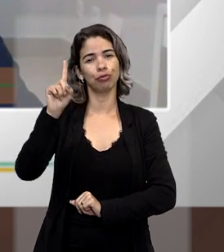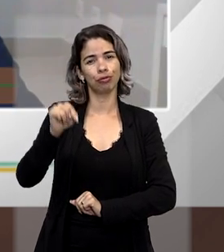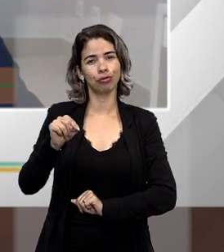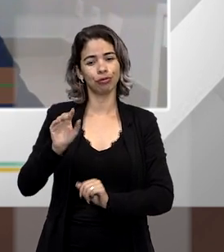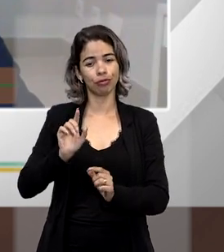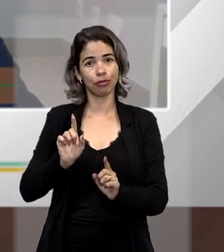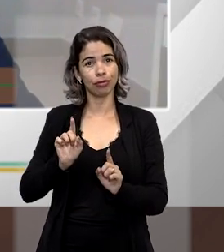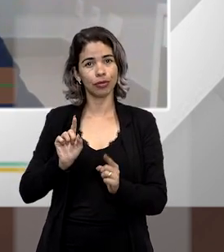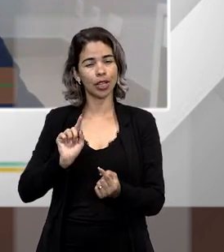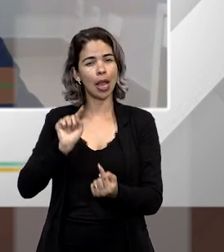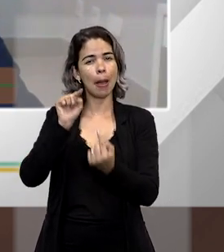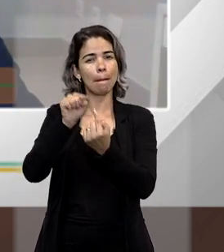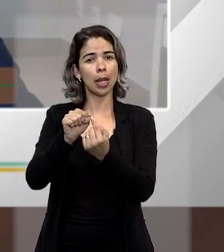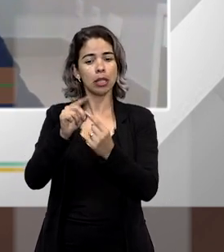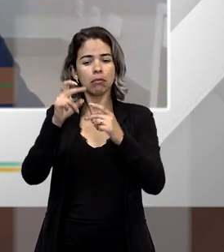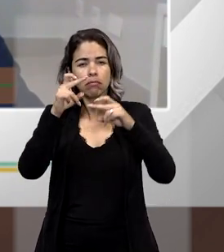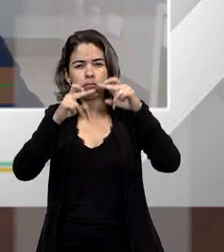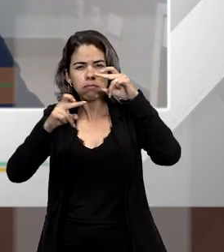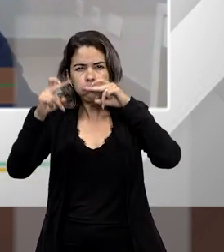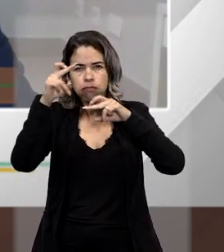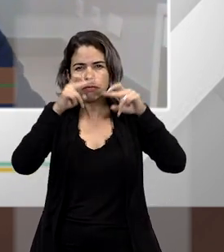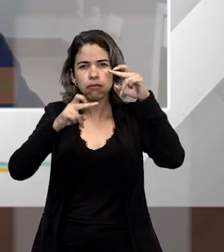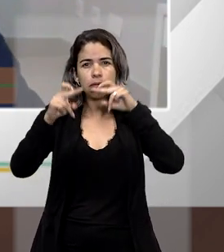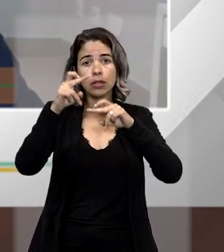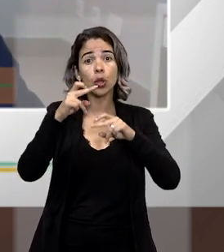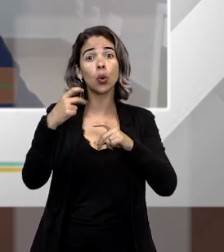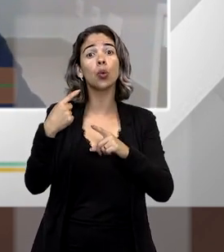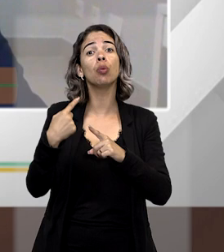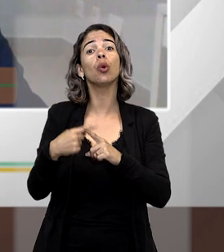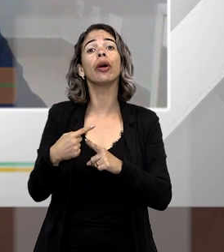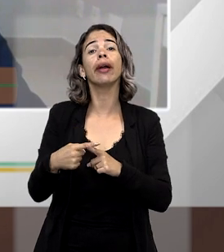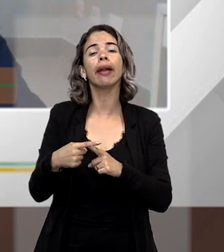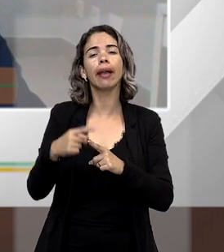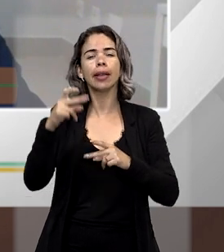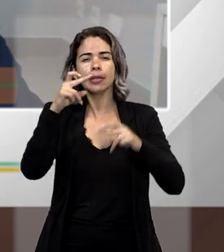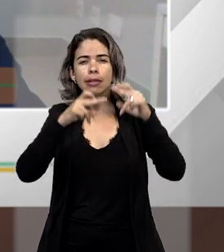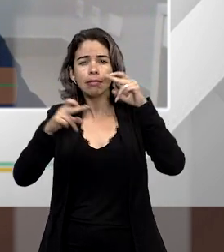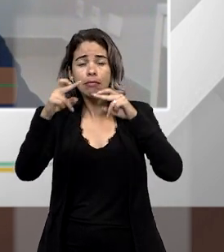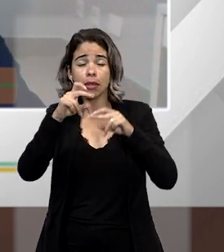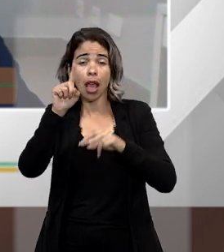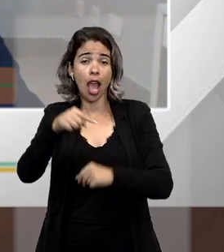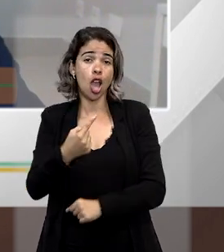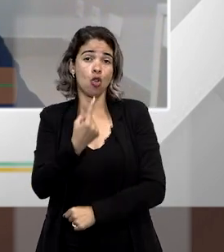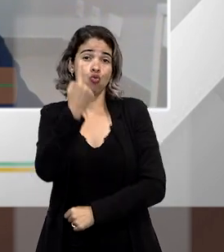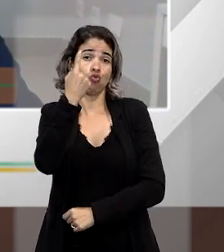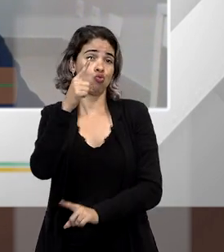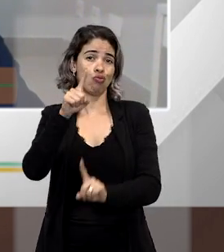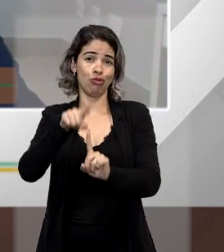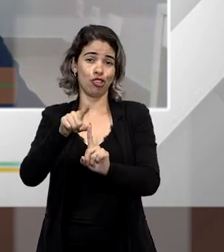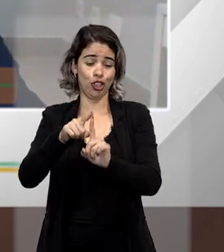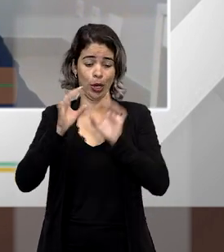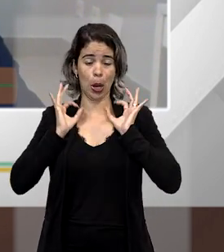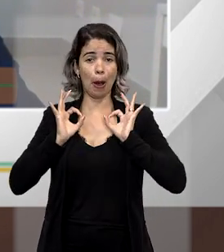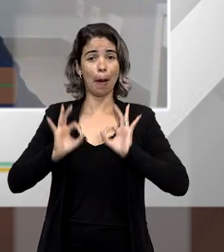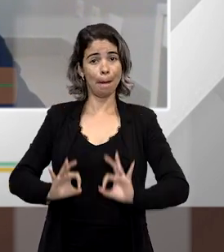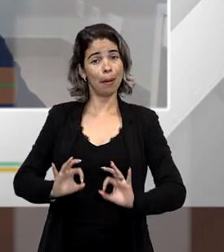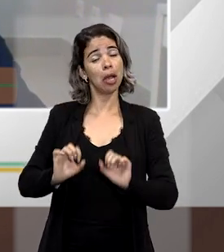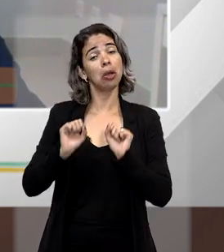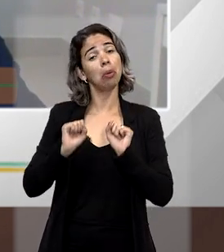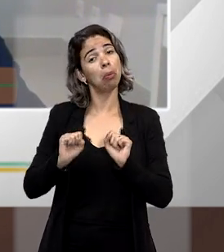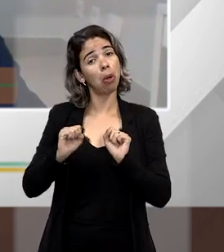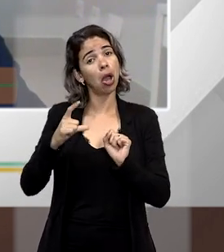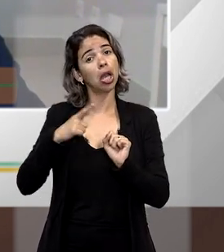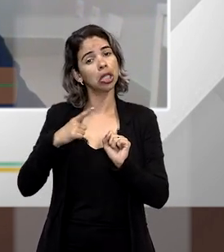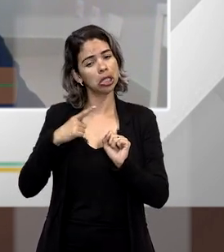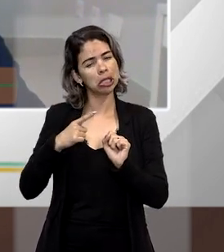menção à espionagem, que é curioso porque a espionagem é apenas um modo de praticar uma conduta que possa